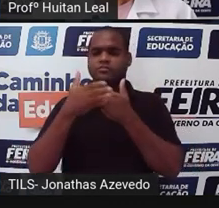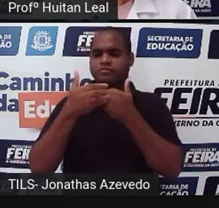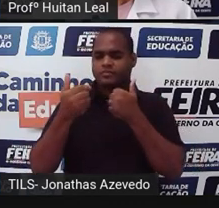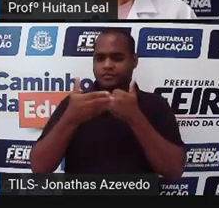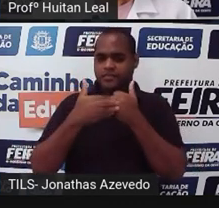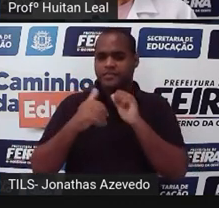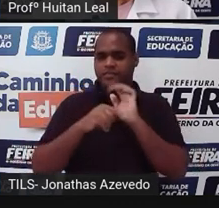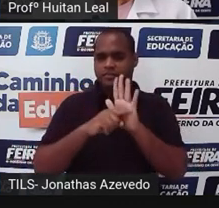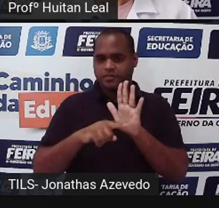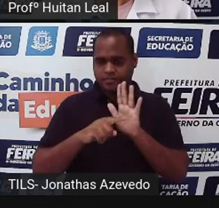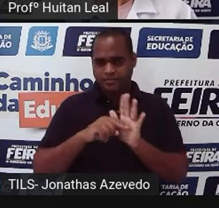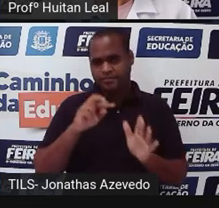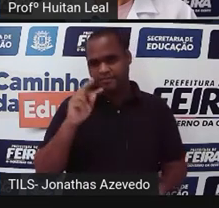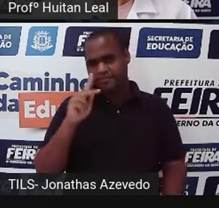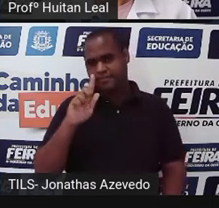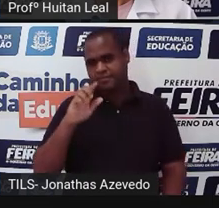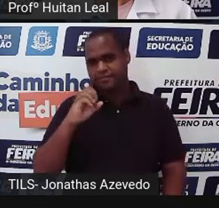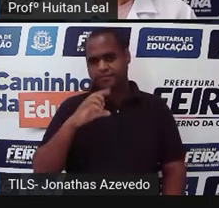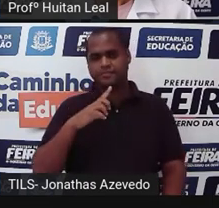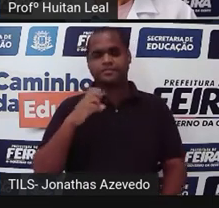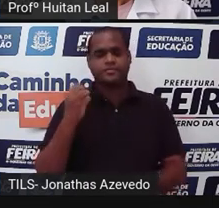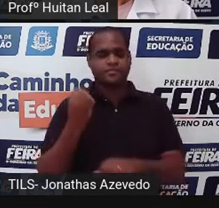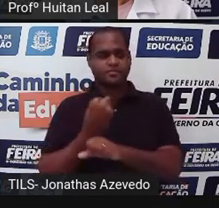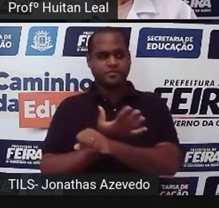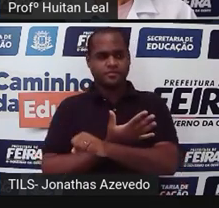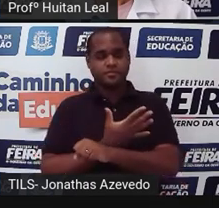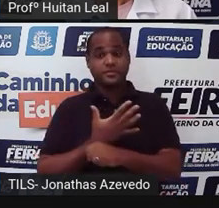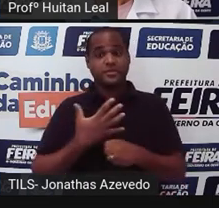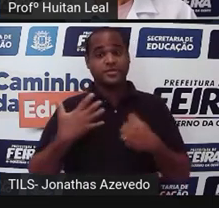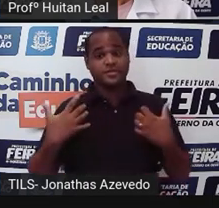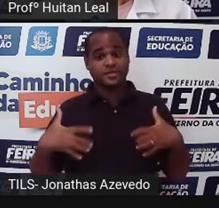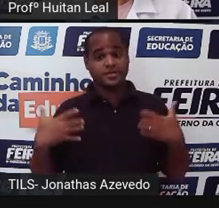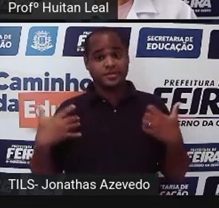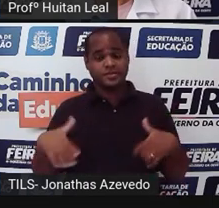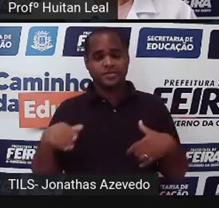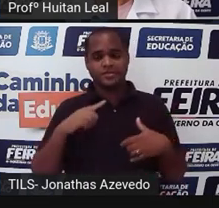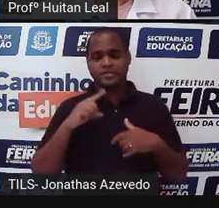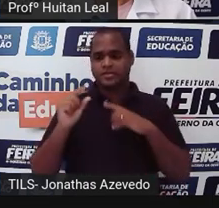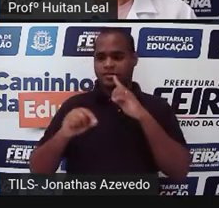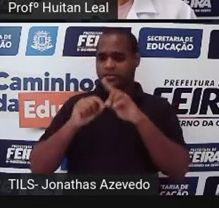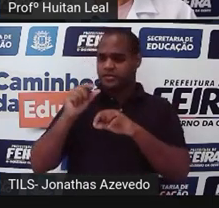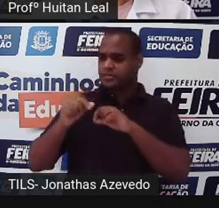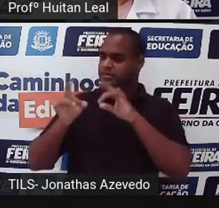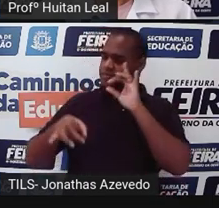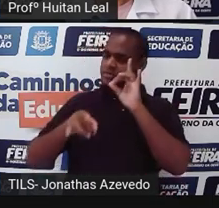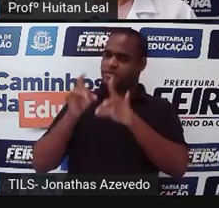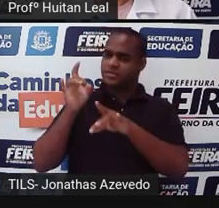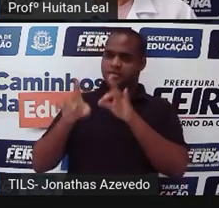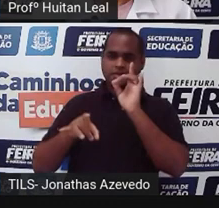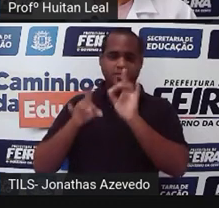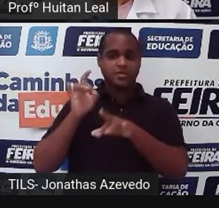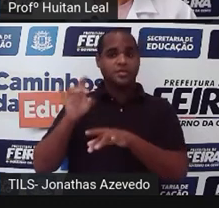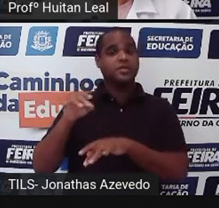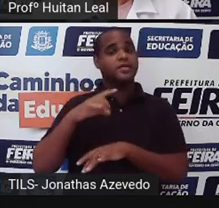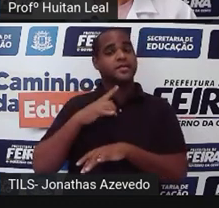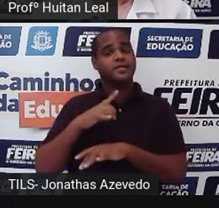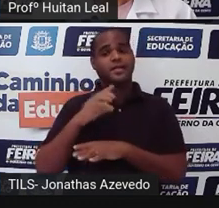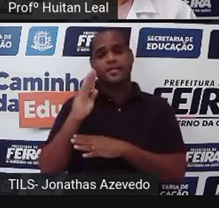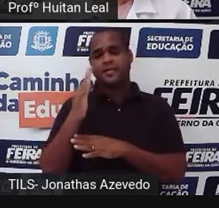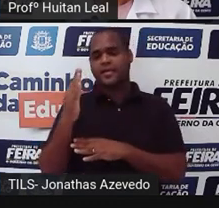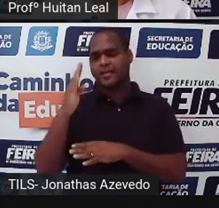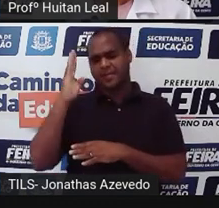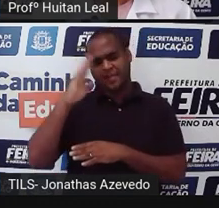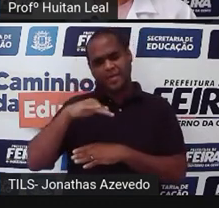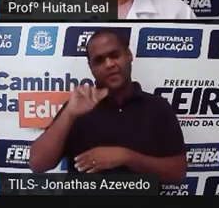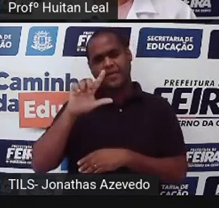que se emocionou com tanta atenção. Depressa, vamos jogar fora os restos desse espelho maléfico, propôs